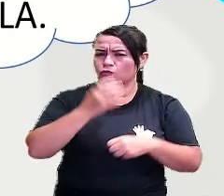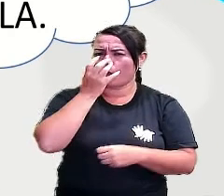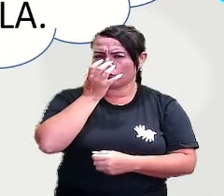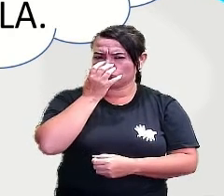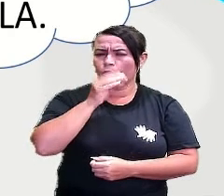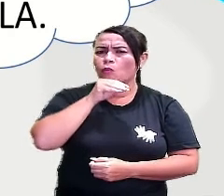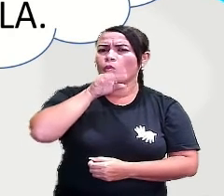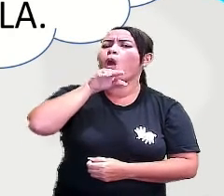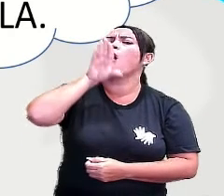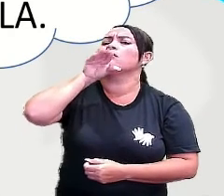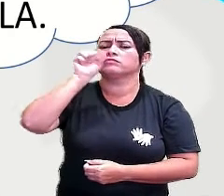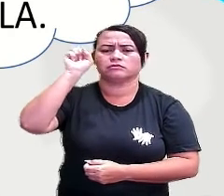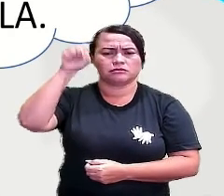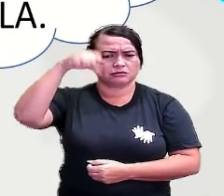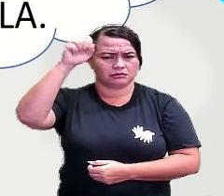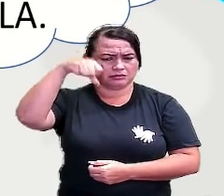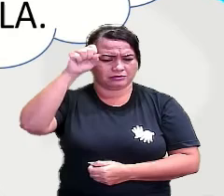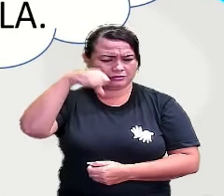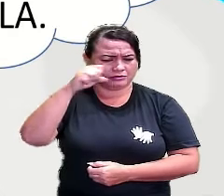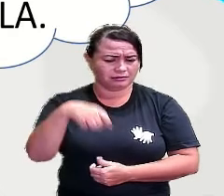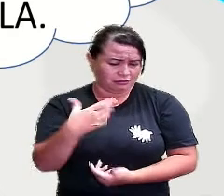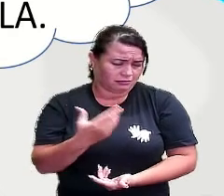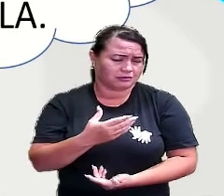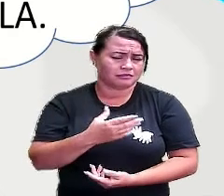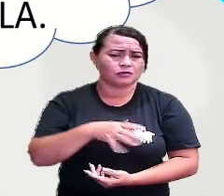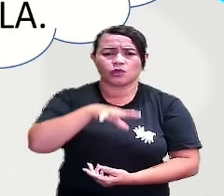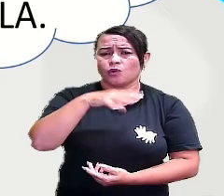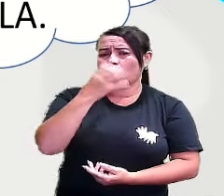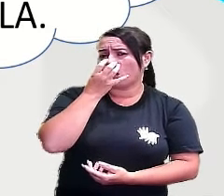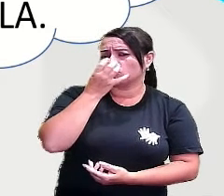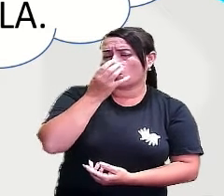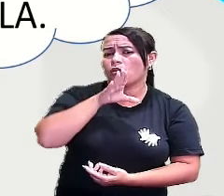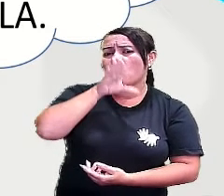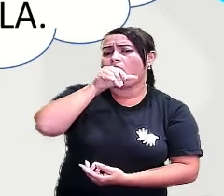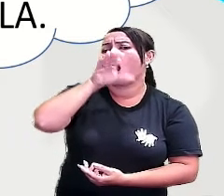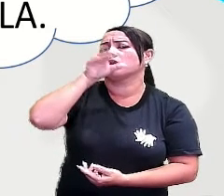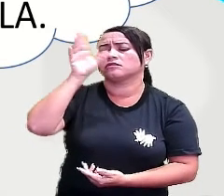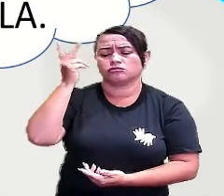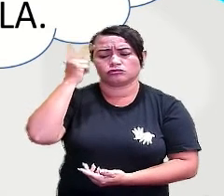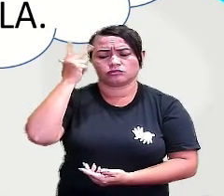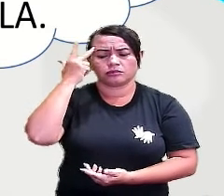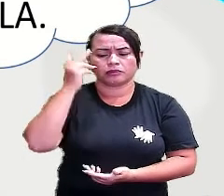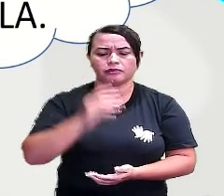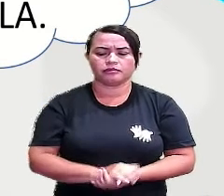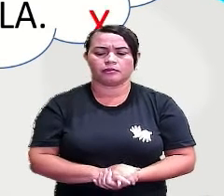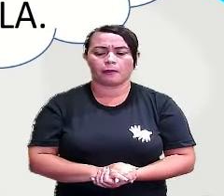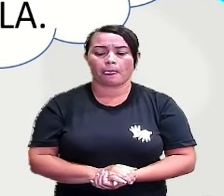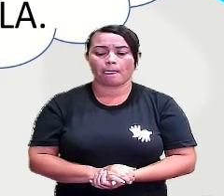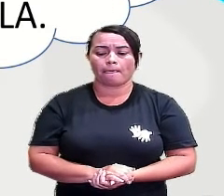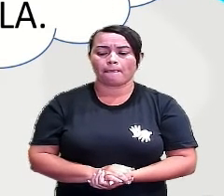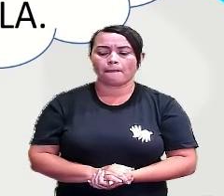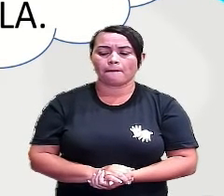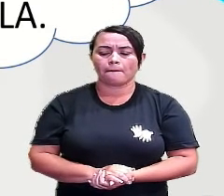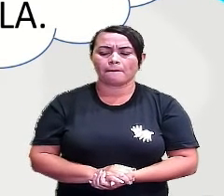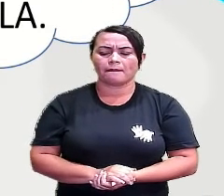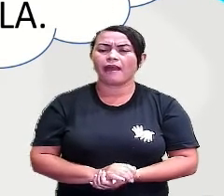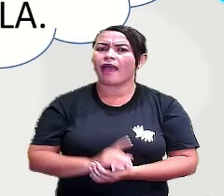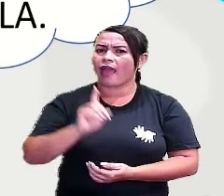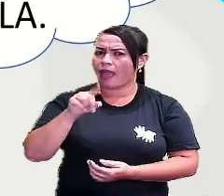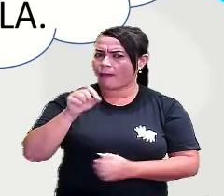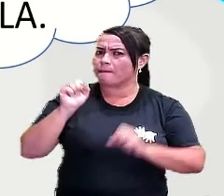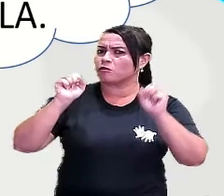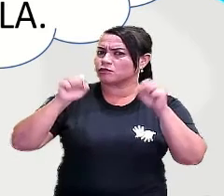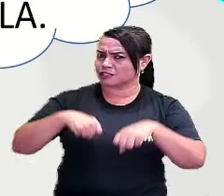latir? Sim, né? O cachorro faz, ele late. A próxima. É